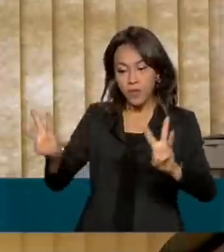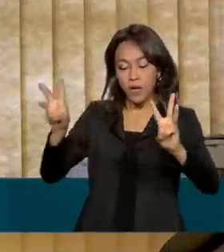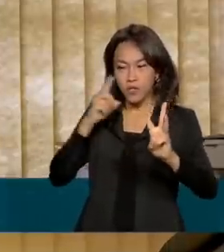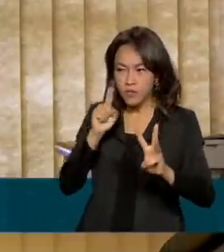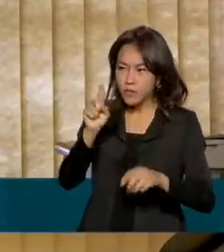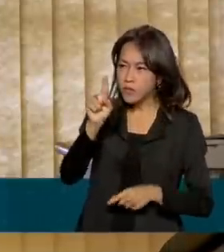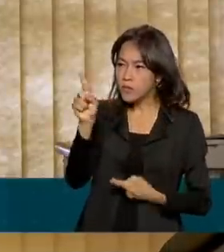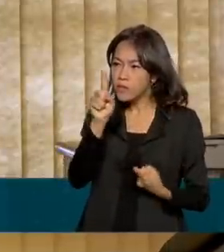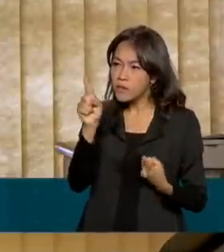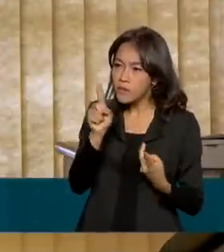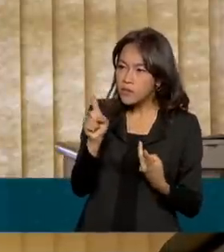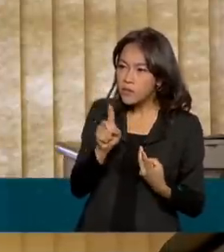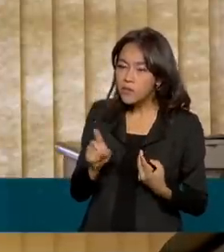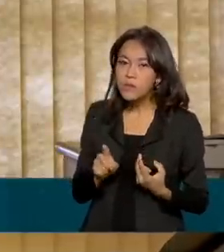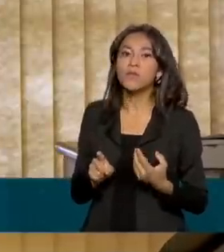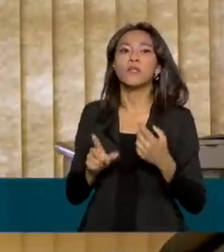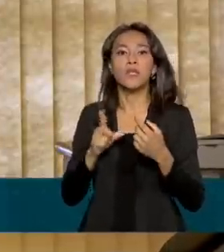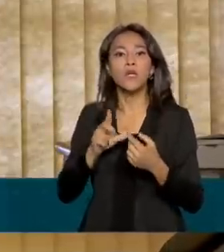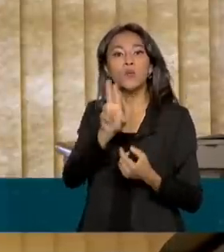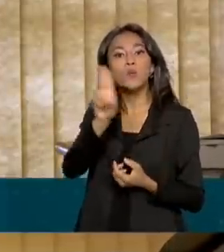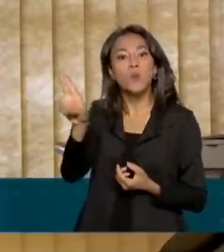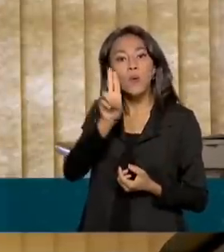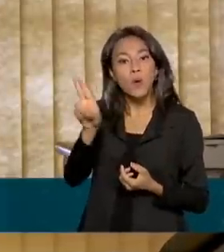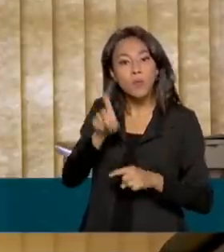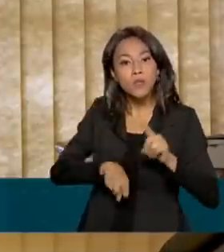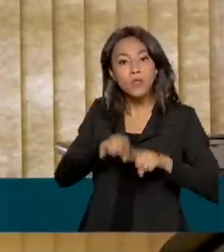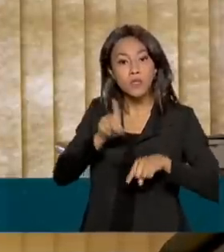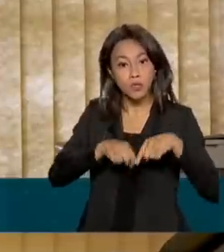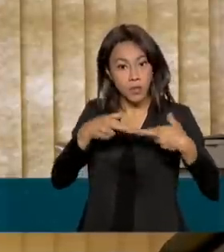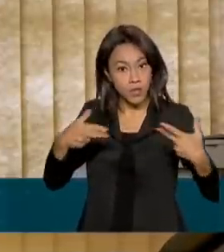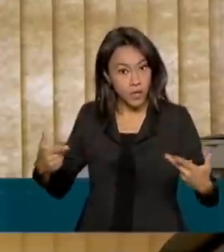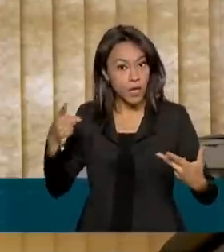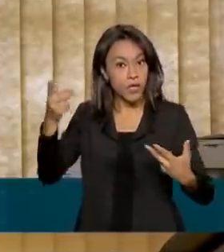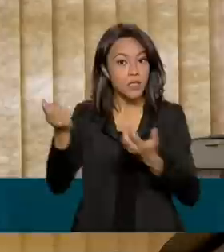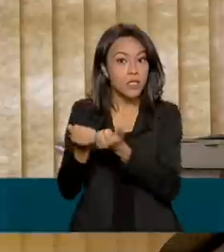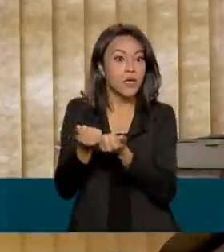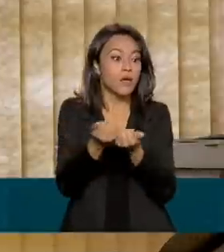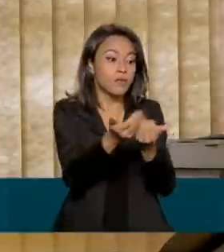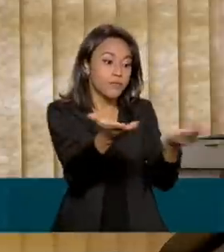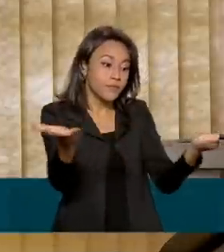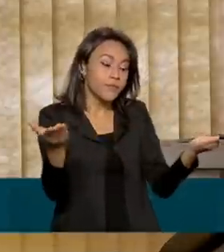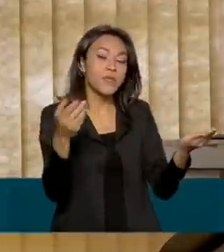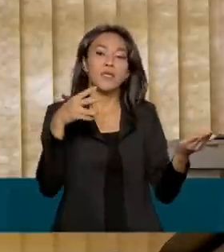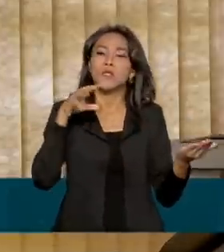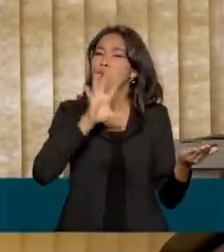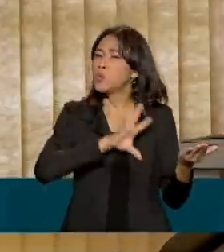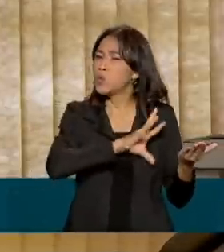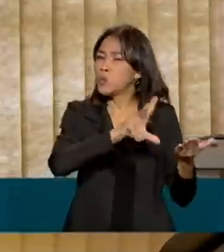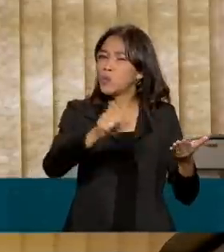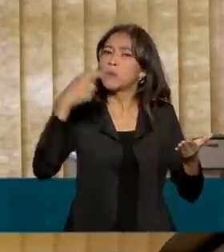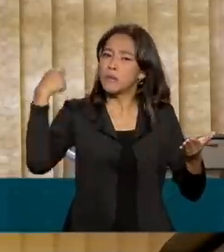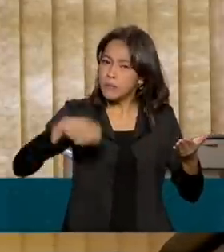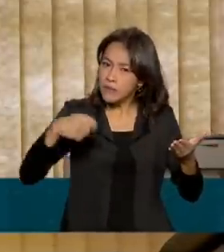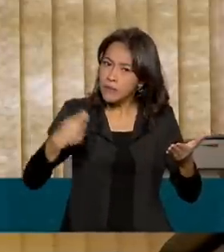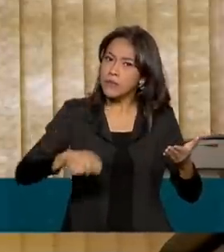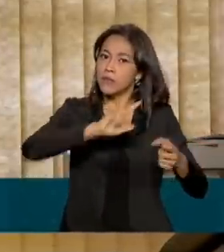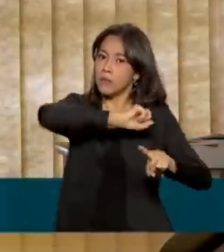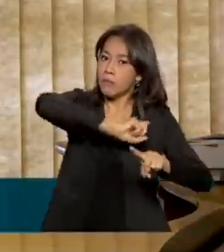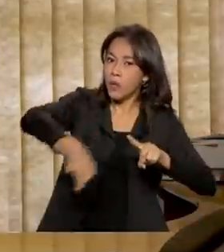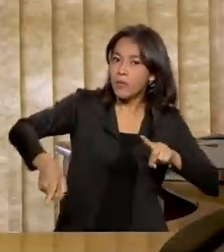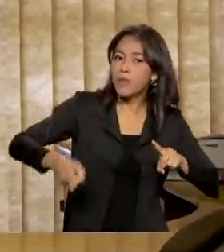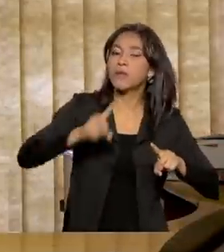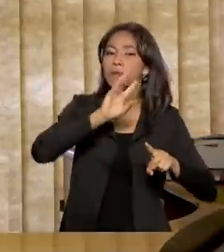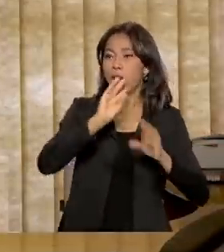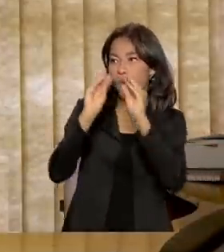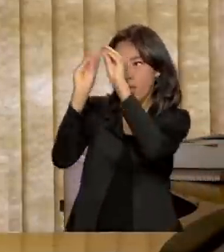Nacional de Defesa do Consumidor, há uma lista disponibilizada pela Senacom, em que todos os itens necessários e proibidos são